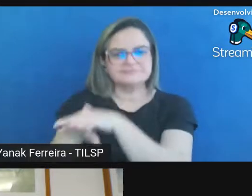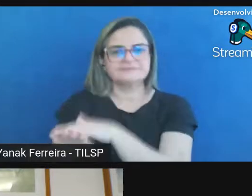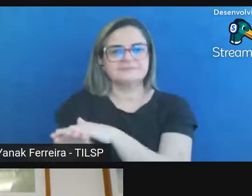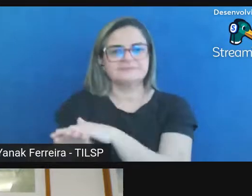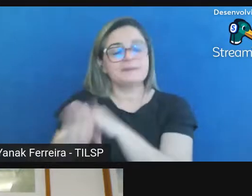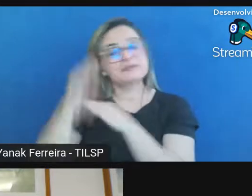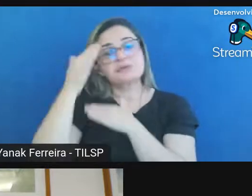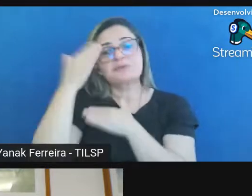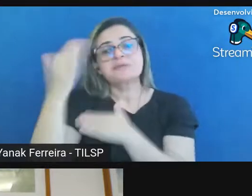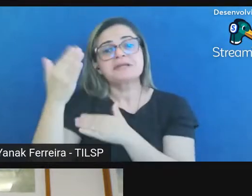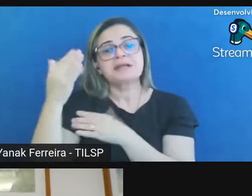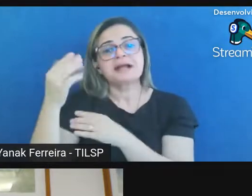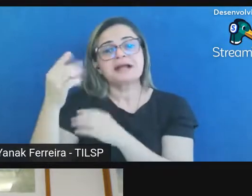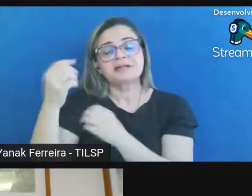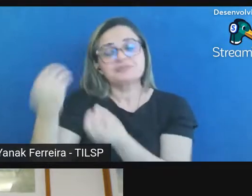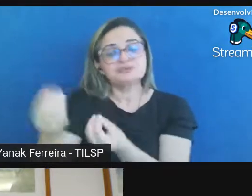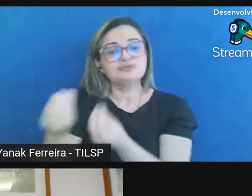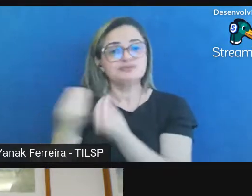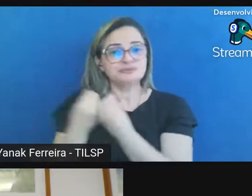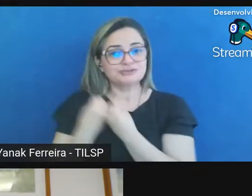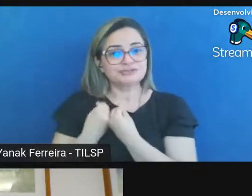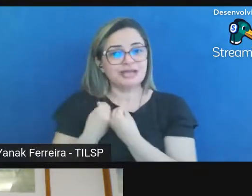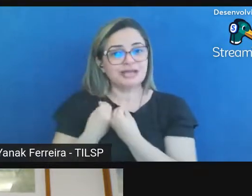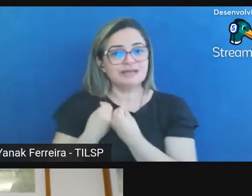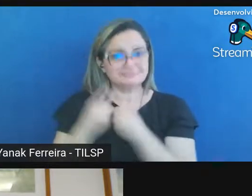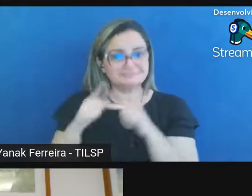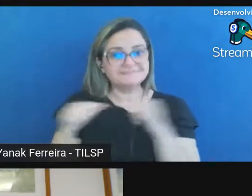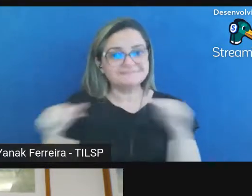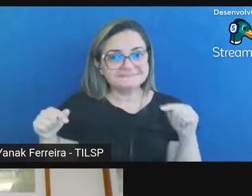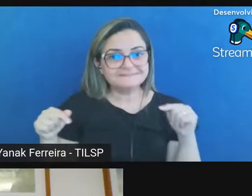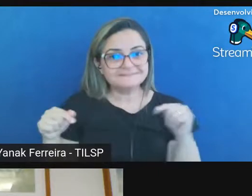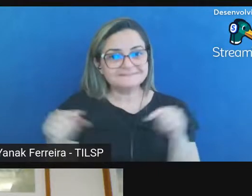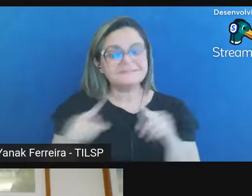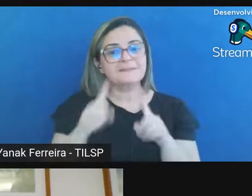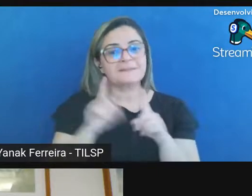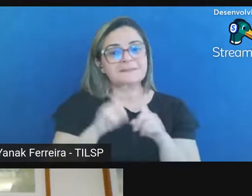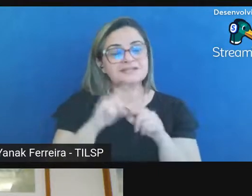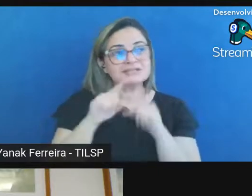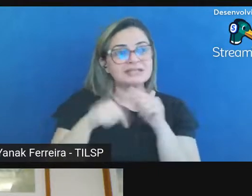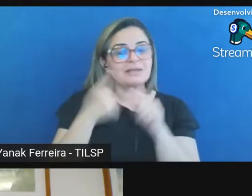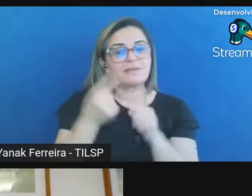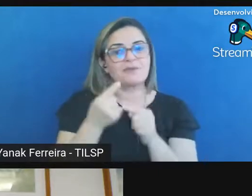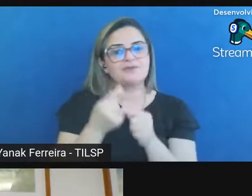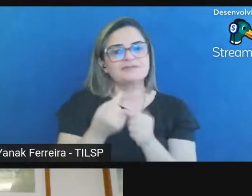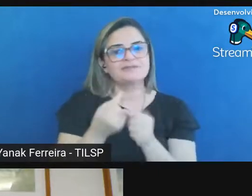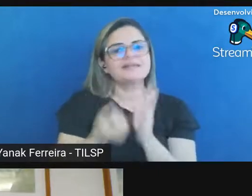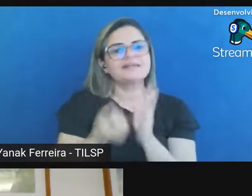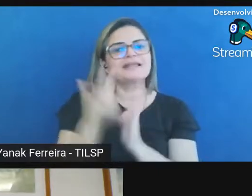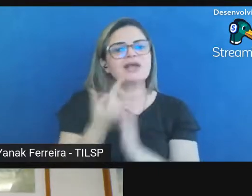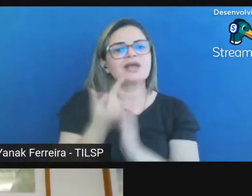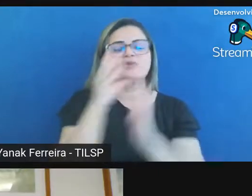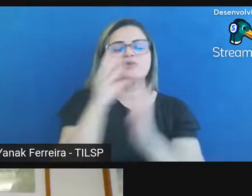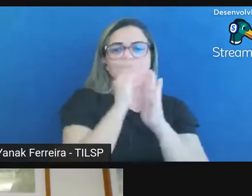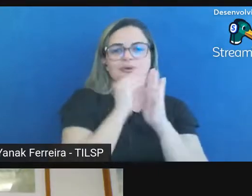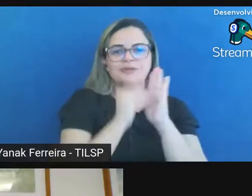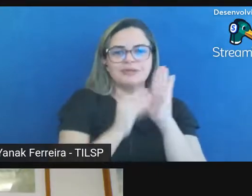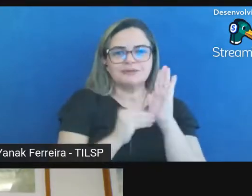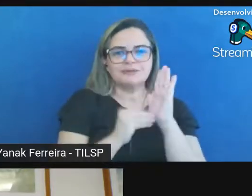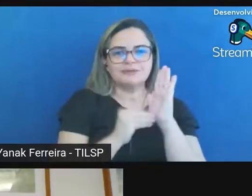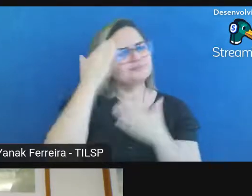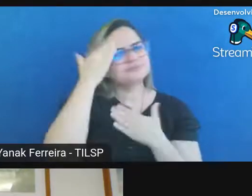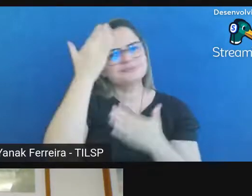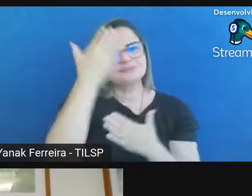importante para a pessoa a partir disso também criar outros conteúdos então muito obrigada também pela essa disponibilização